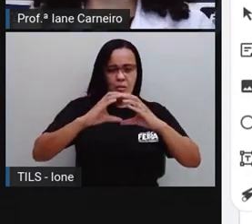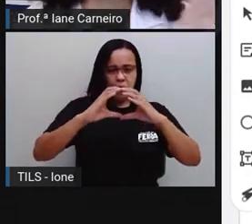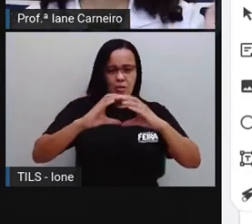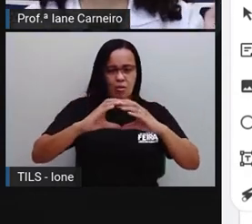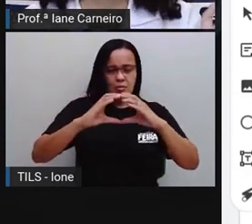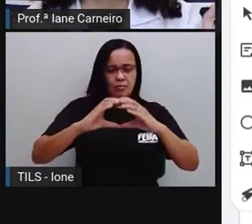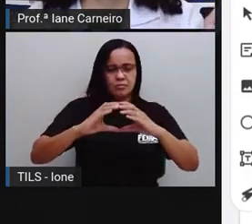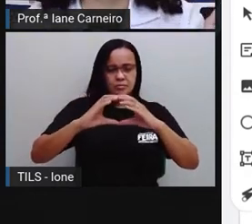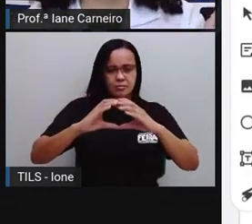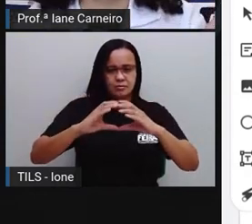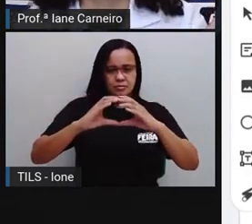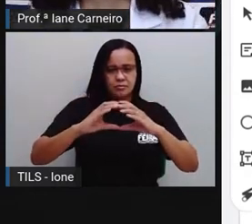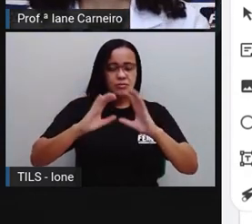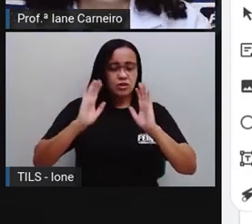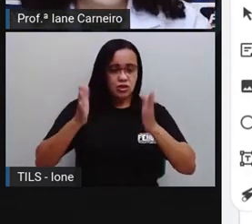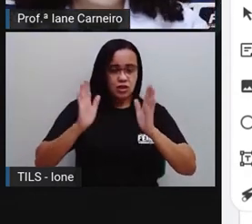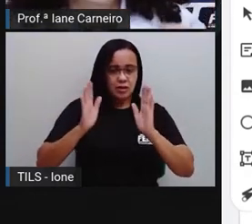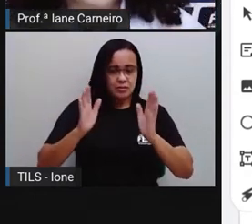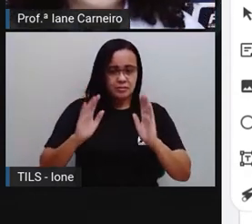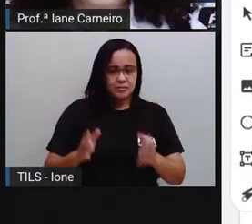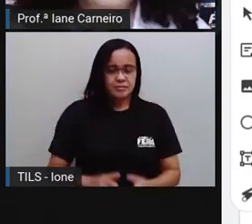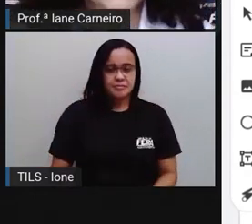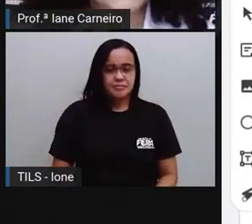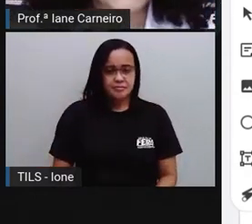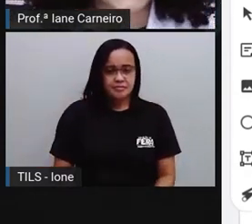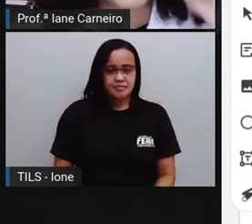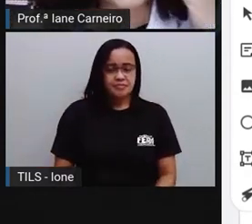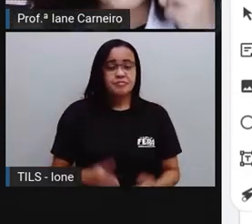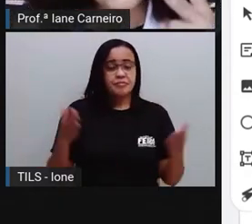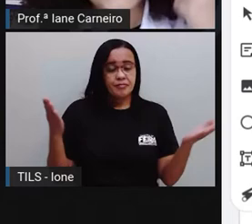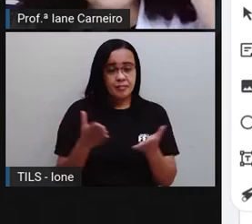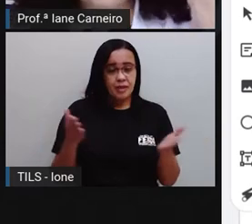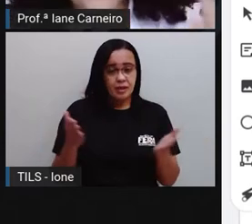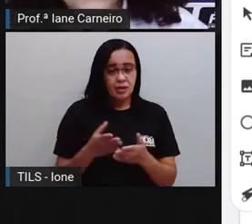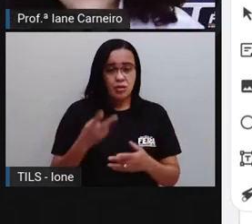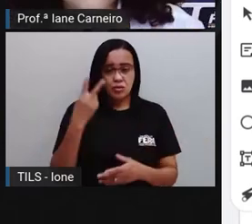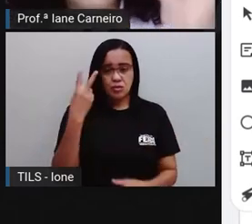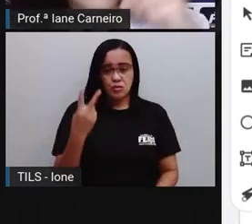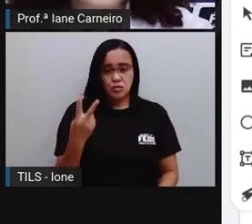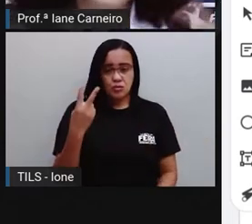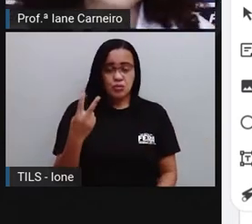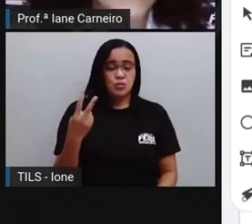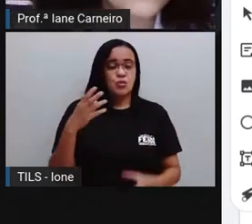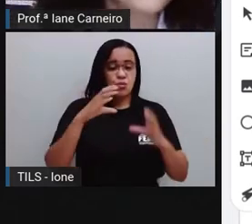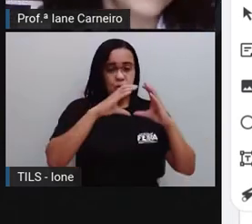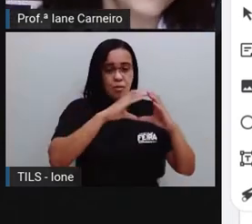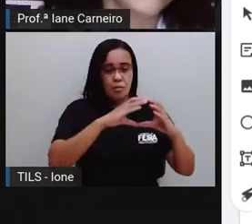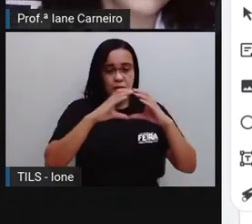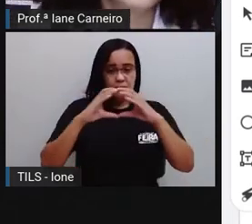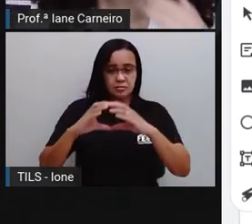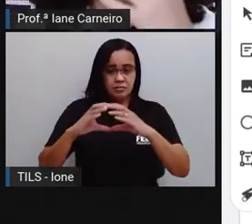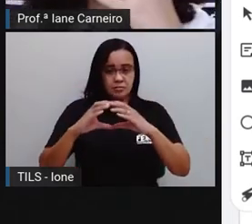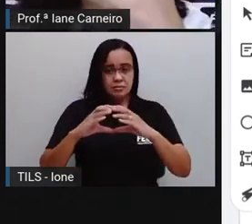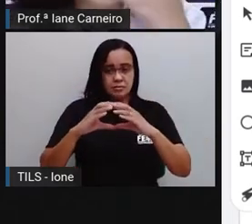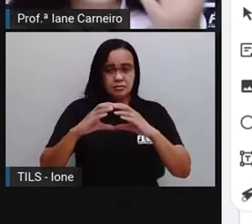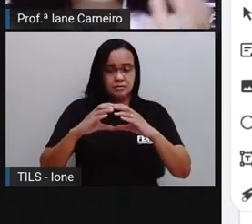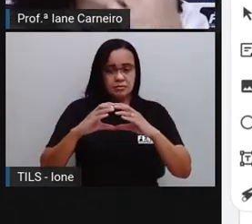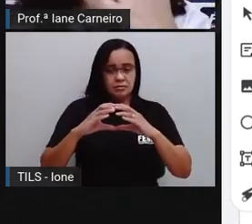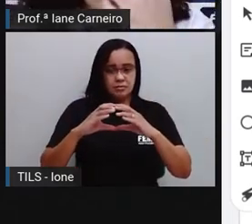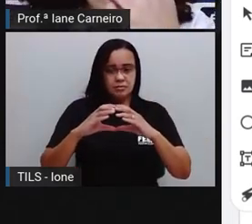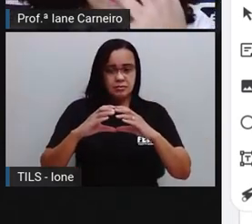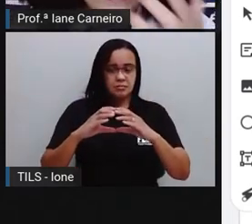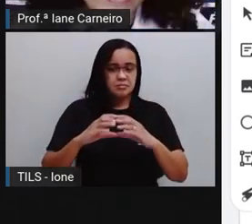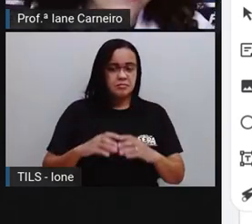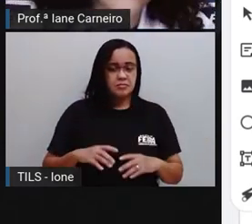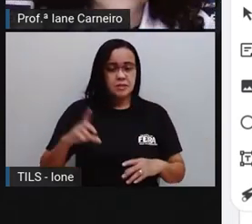Prontinho, desenhei minha bola, tá bom? Agora a gente vai desenhar duas bolas do lado esquerdo do menino. Então será que